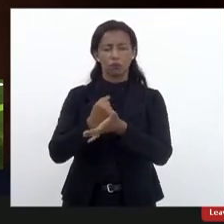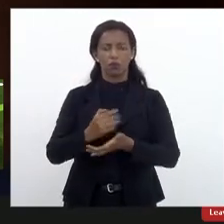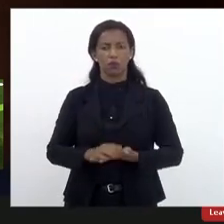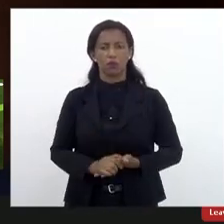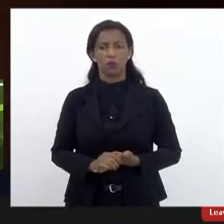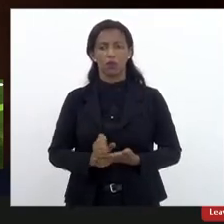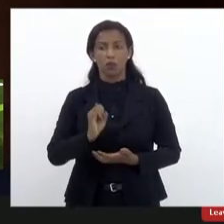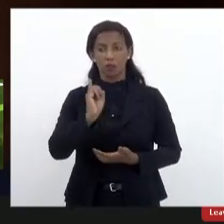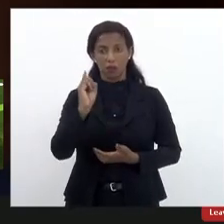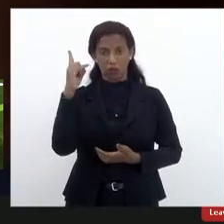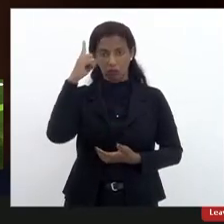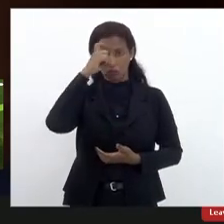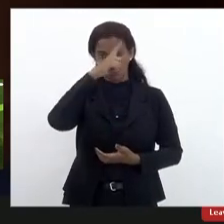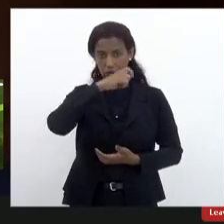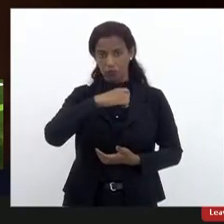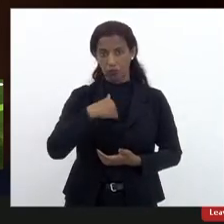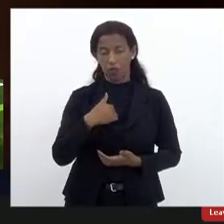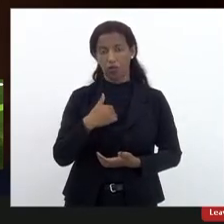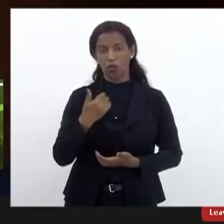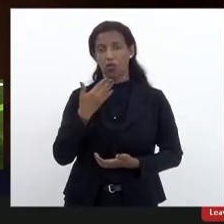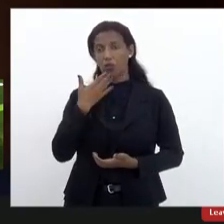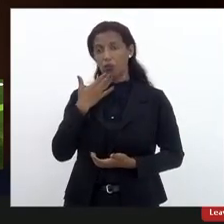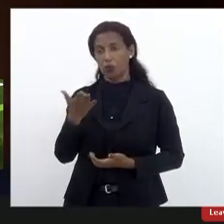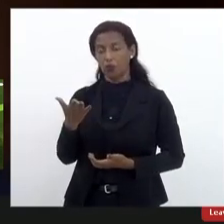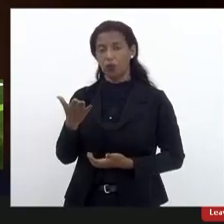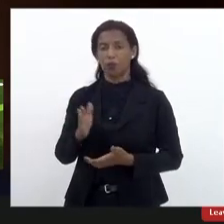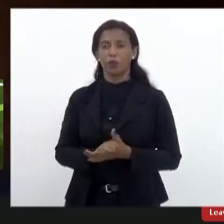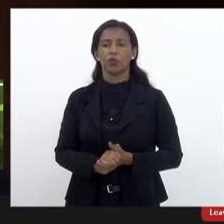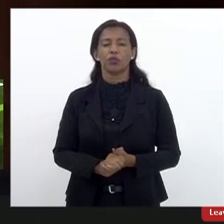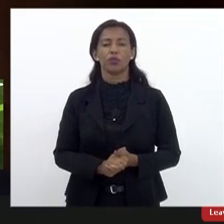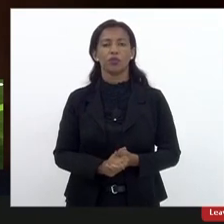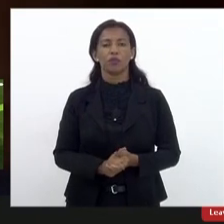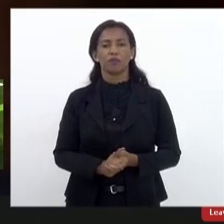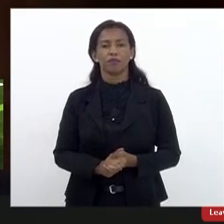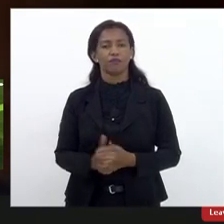se eu tiver alguma dificuldade eu vou pedir acesso aqui com relação a números, assessoria.